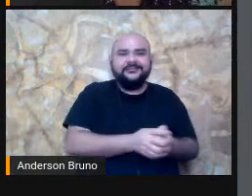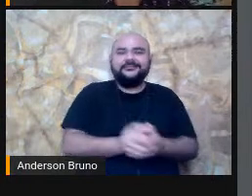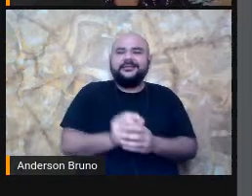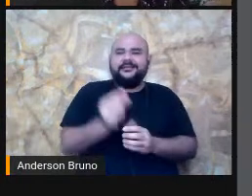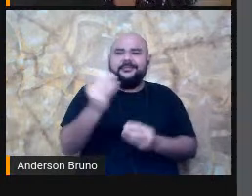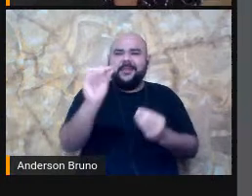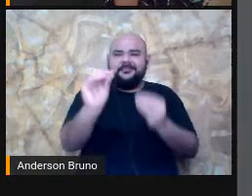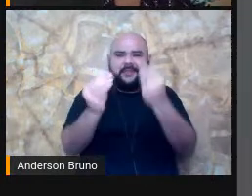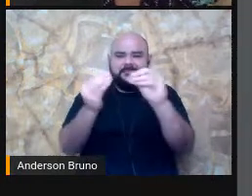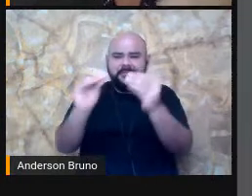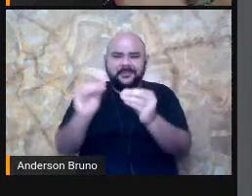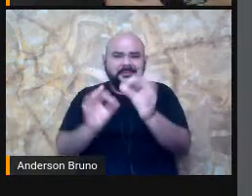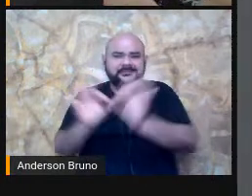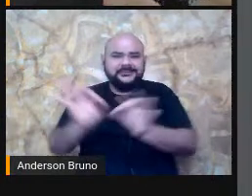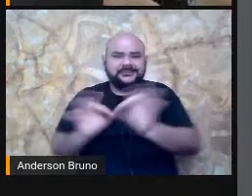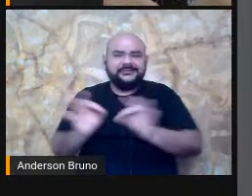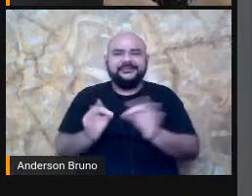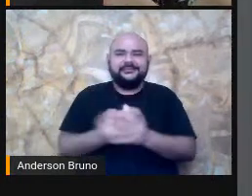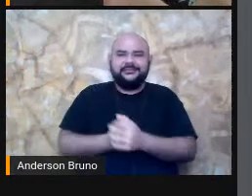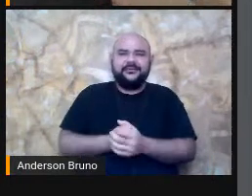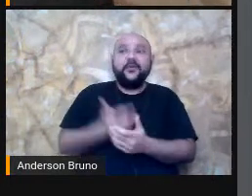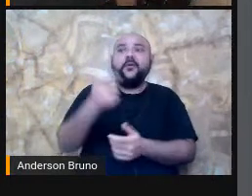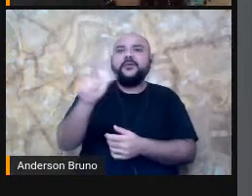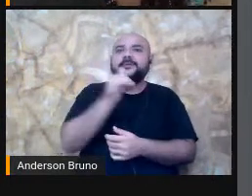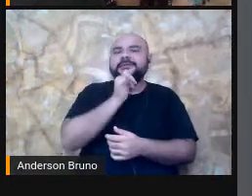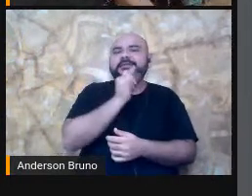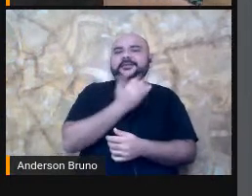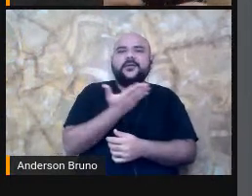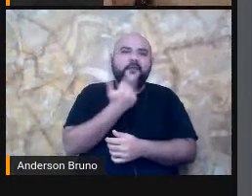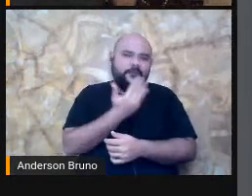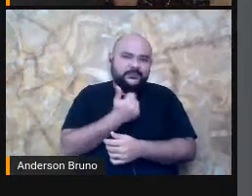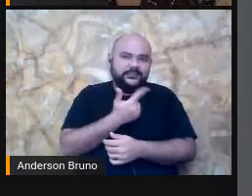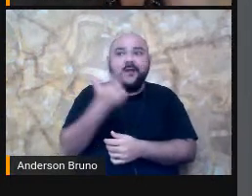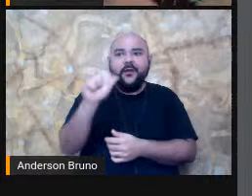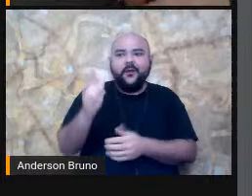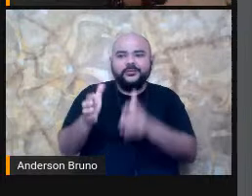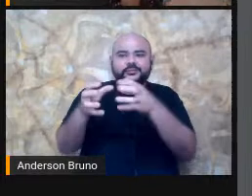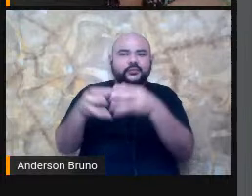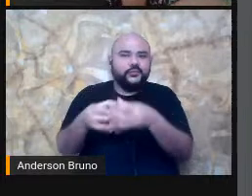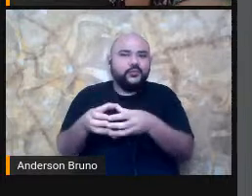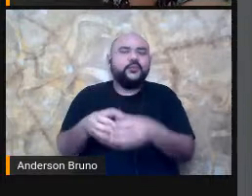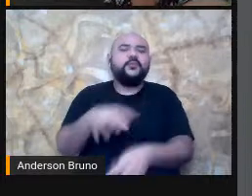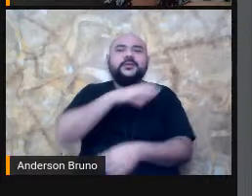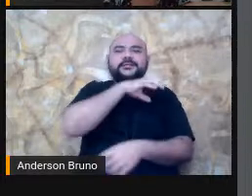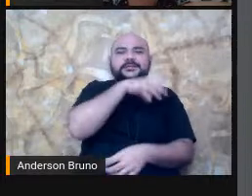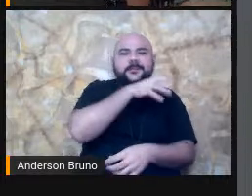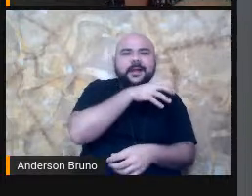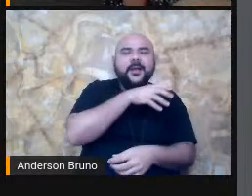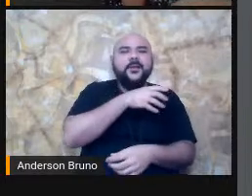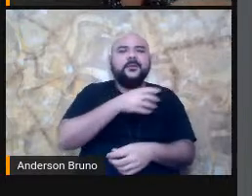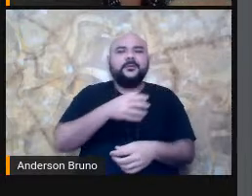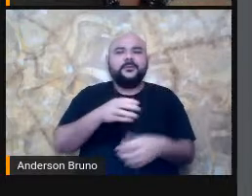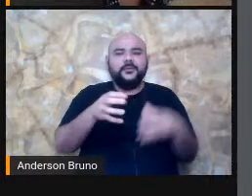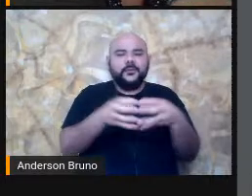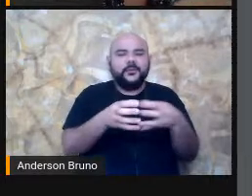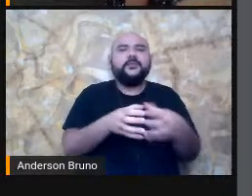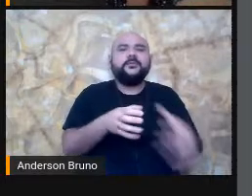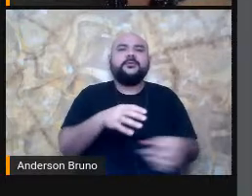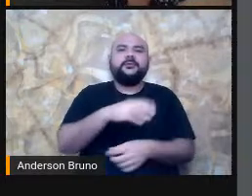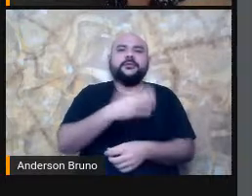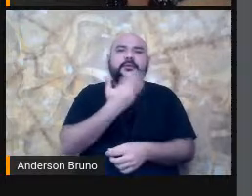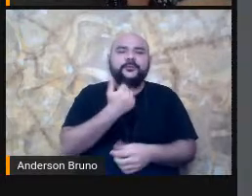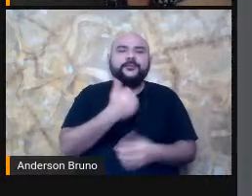Comidas Alimentos Outros Os animais E assim Para facilitar Né? E